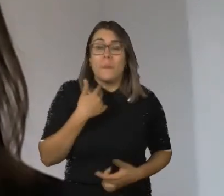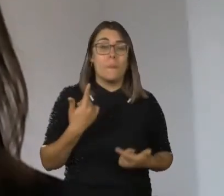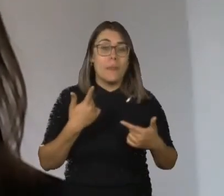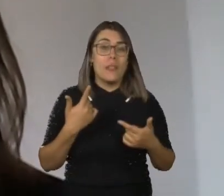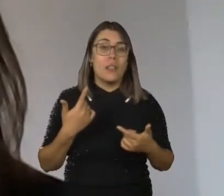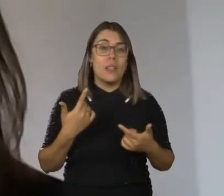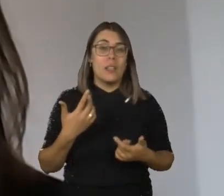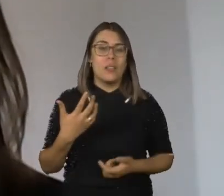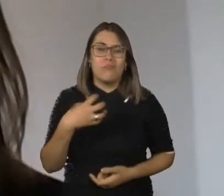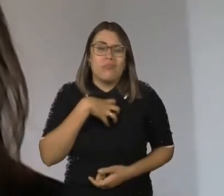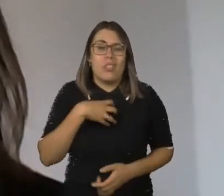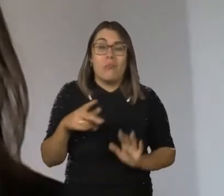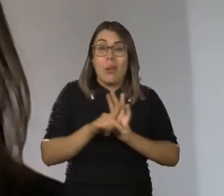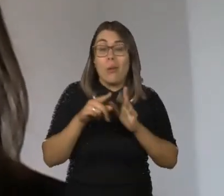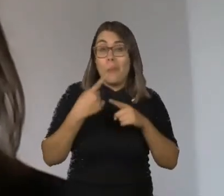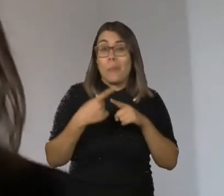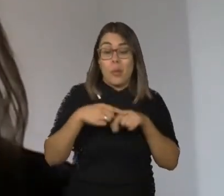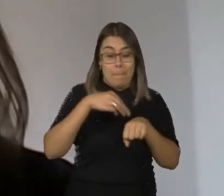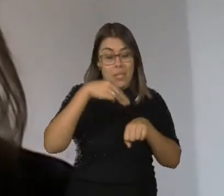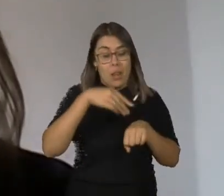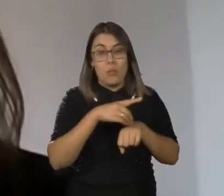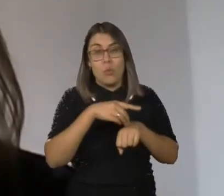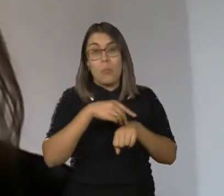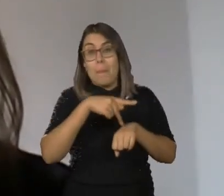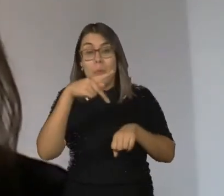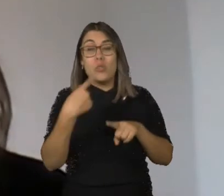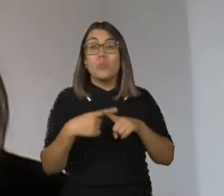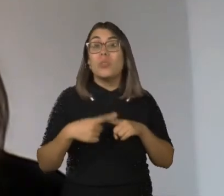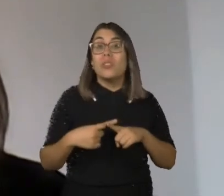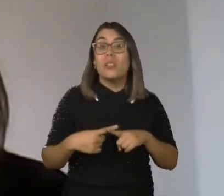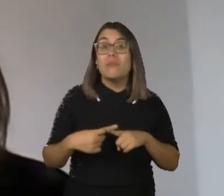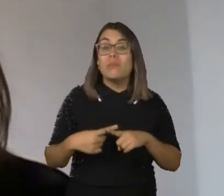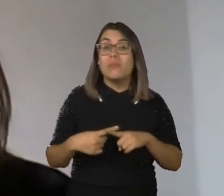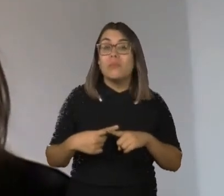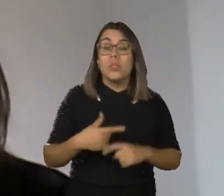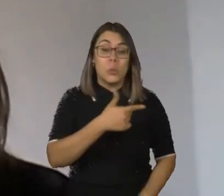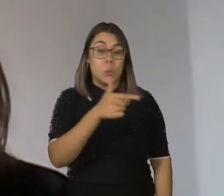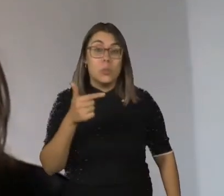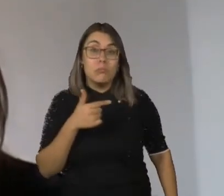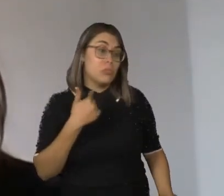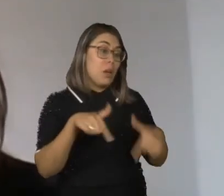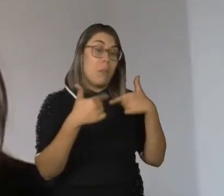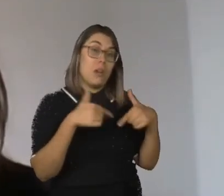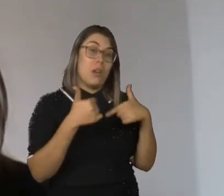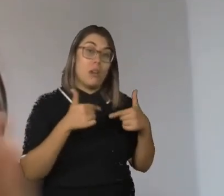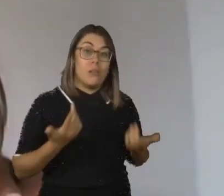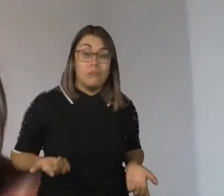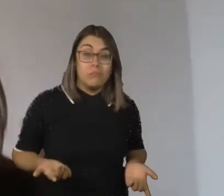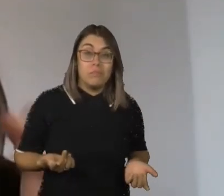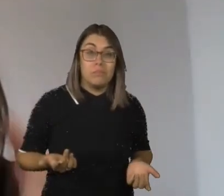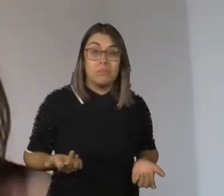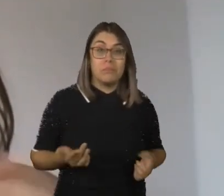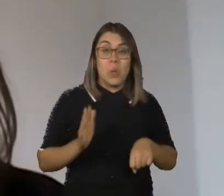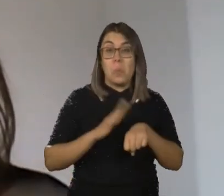uma graduação, uma pós-graduação, não puderam desempenhar o seu papel porque não poderiam trabalhar, pois eram